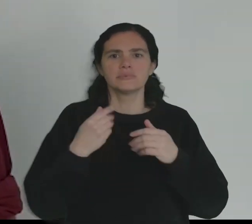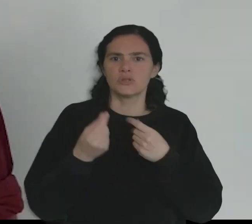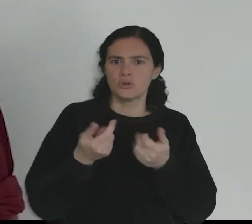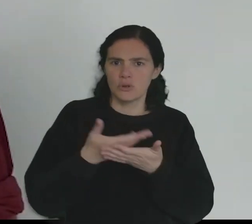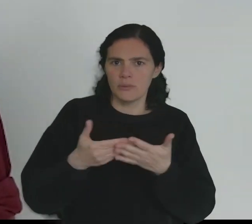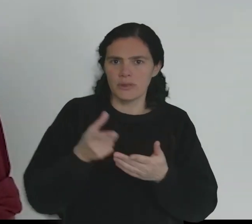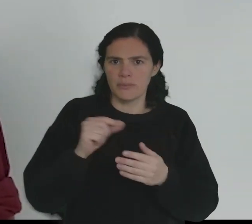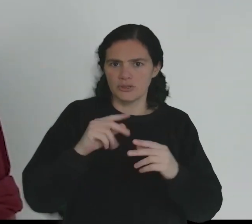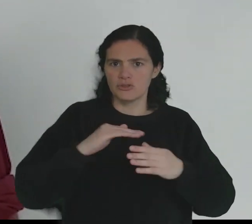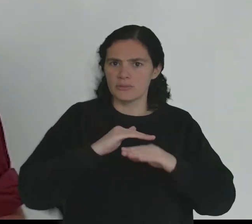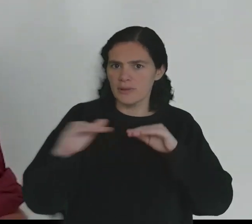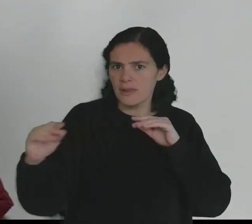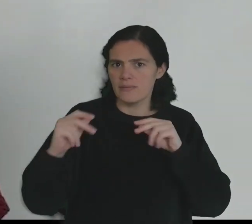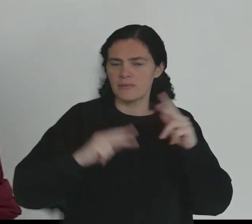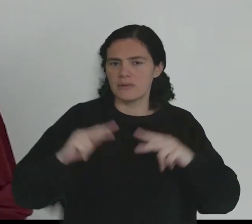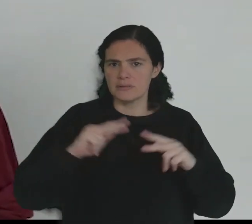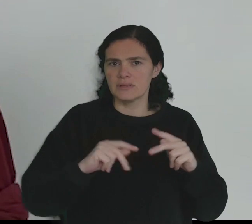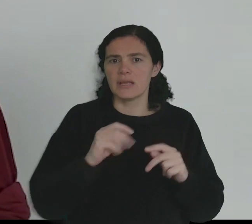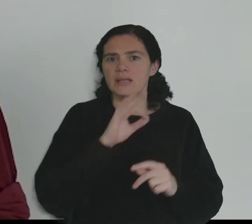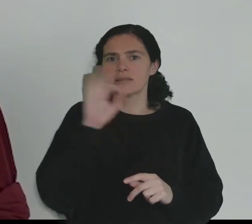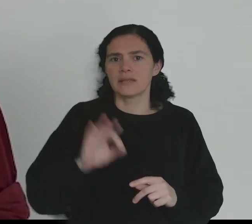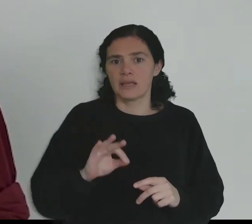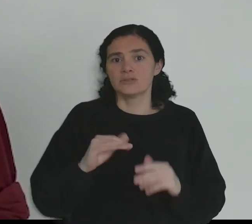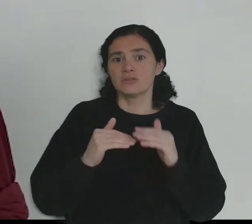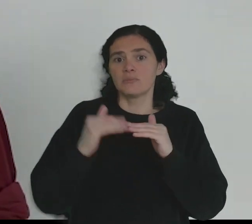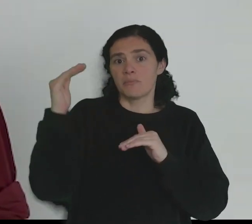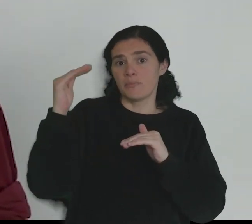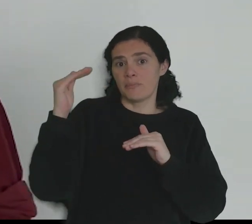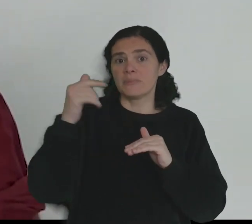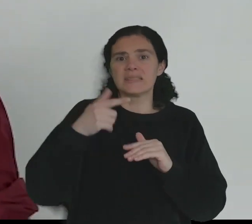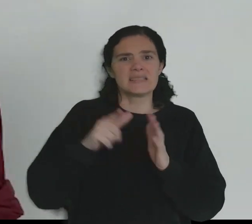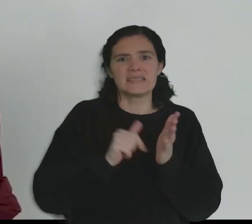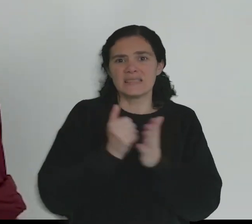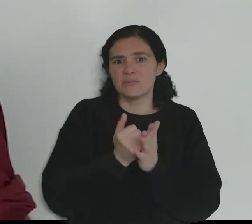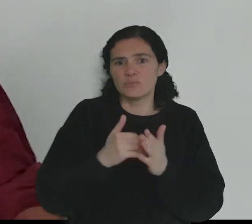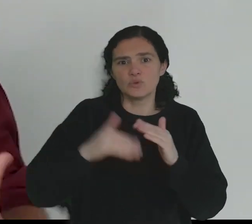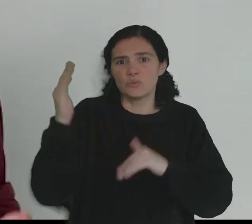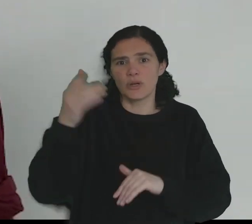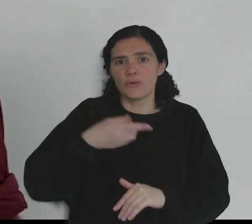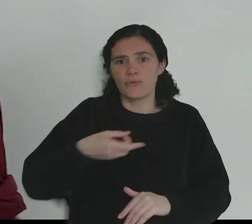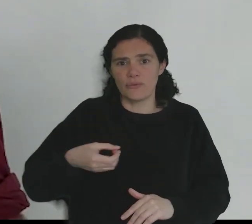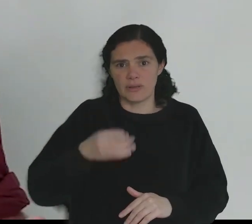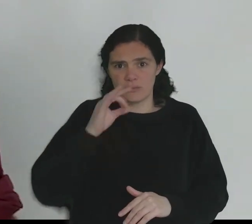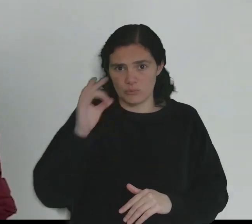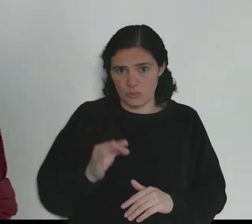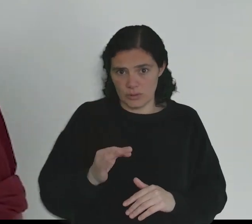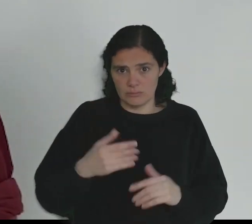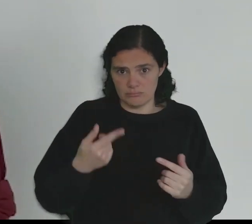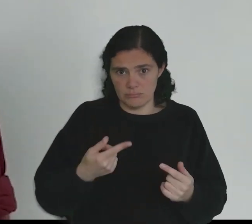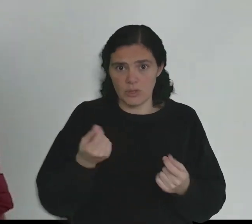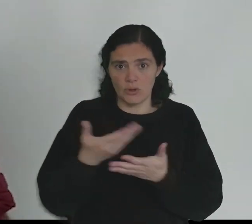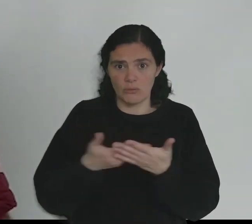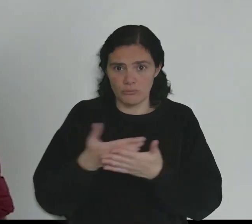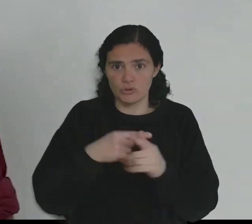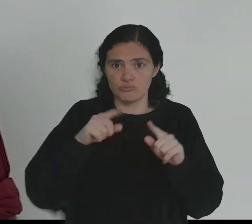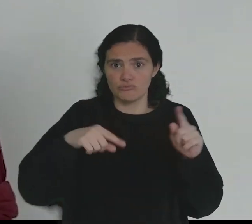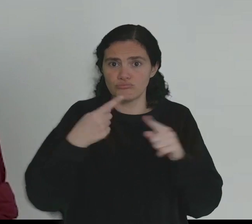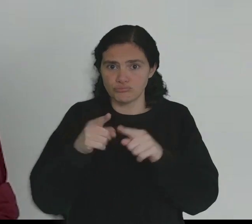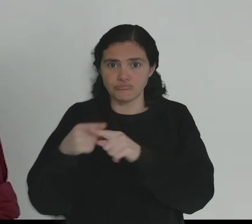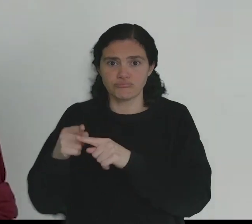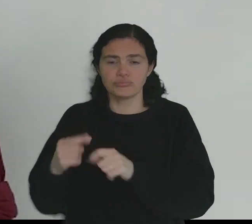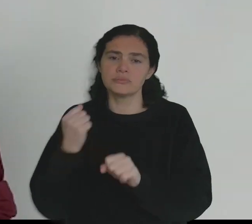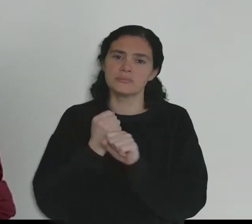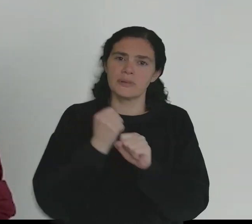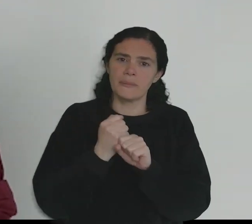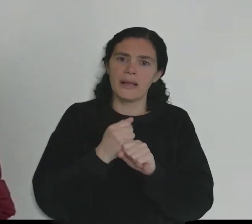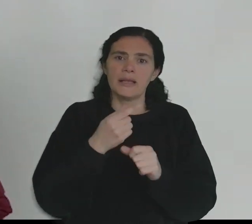económico e estabilidade financeira, a taxa marginal de imposto para o escalão mais elevado foi sempre superior a 90%. Vários economistas